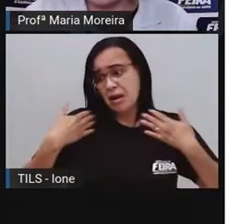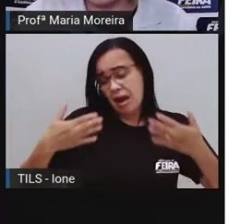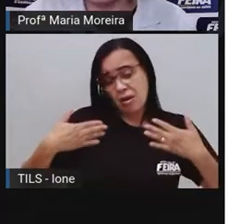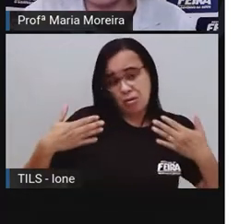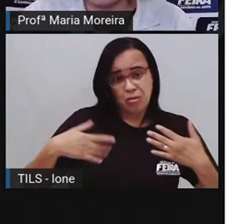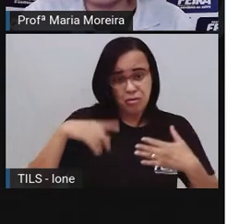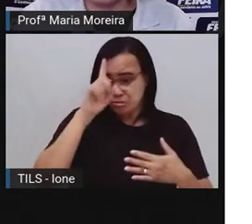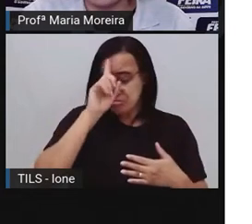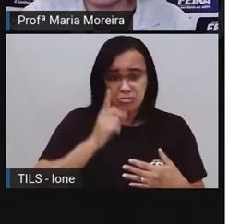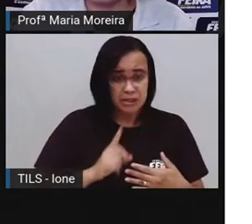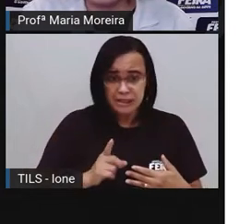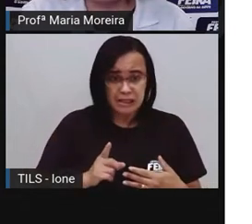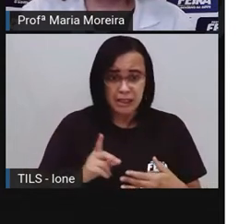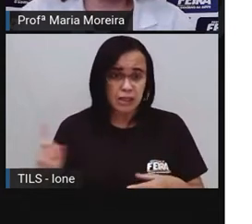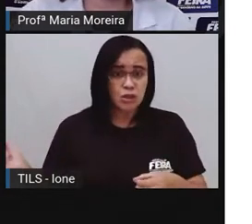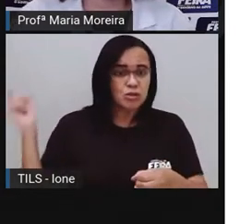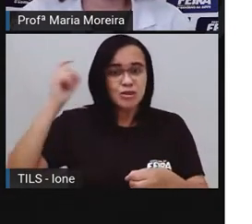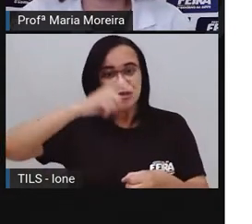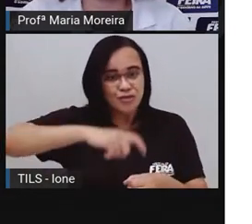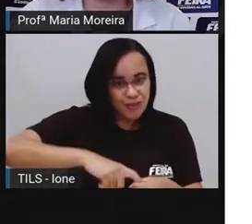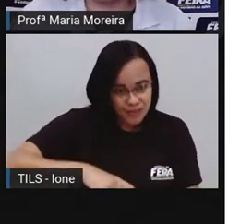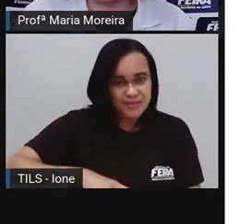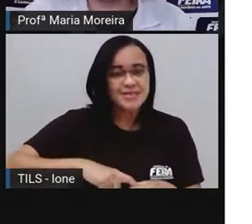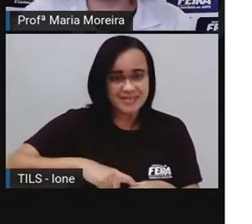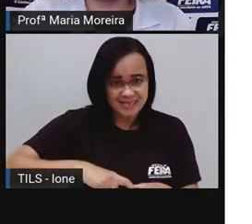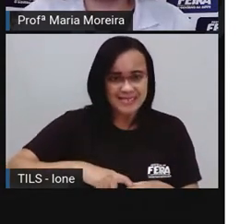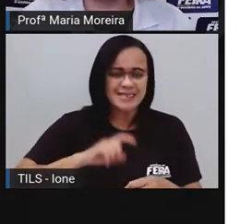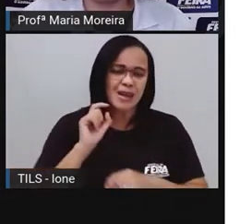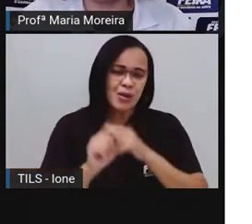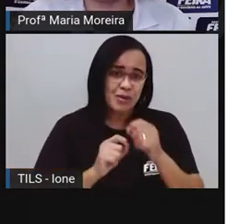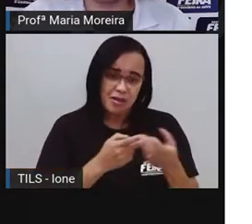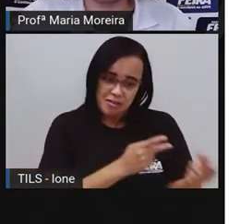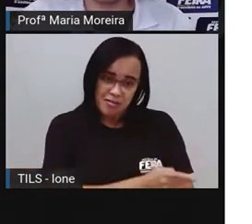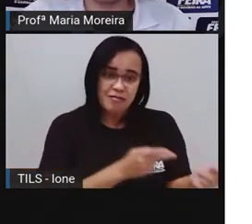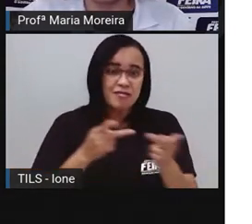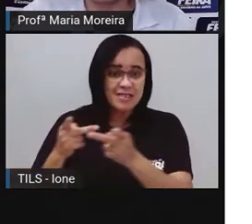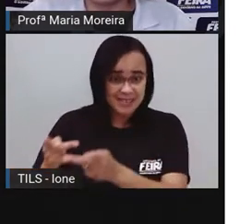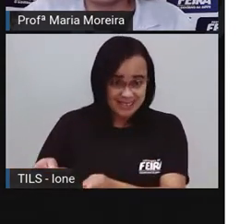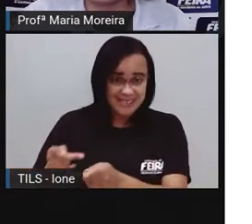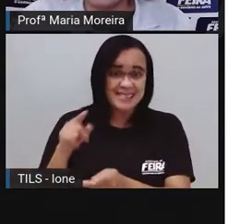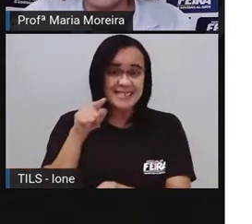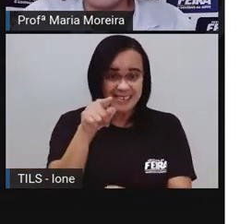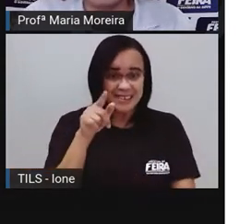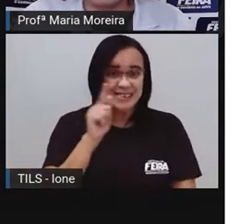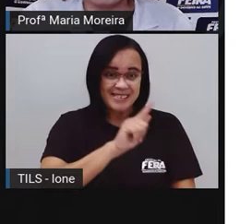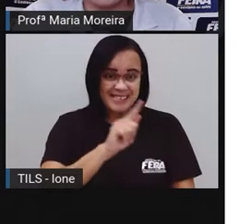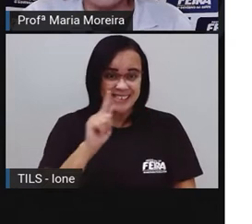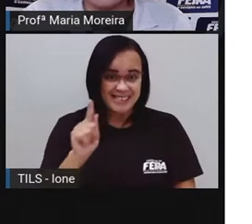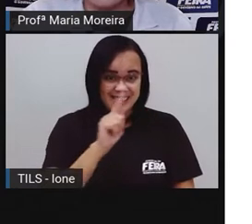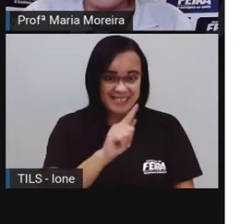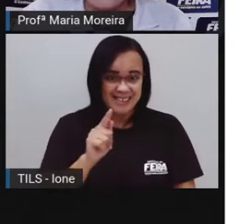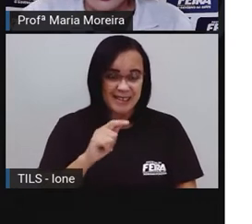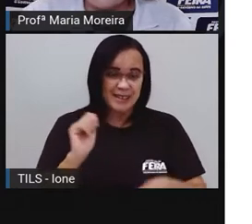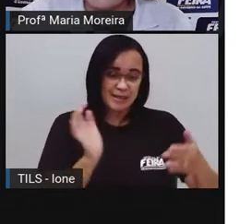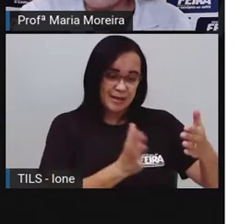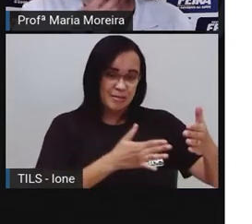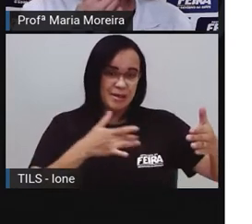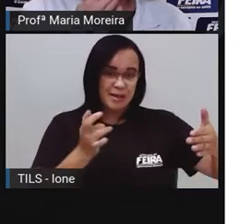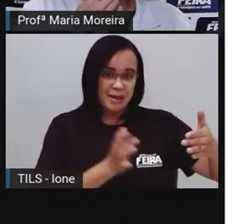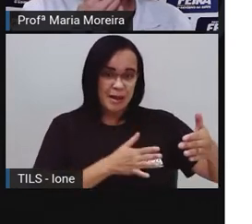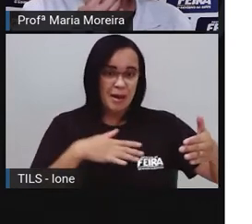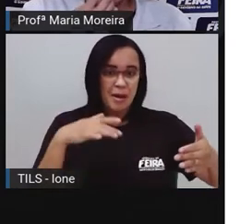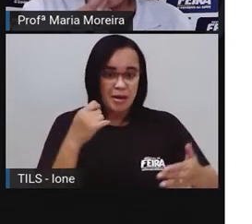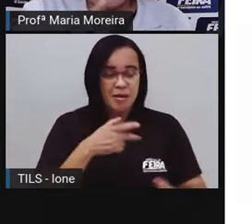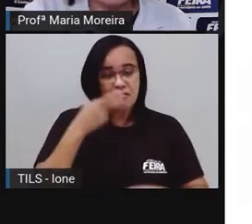desses, quando eu voltar, passo para fazer uma visitinha ao senhor e a sua harpa falante. Até